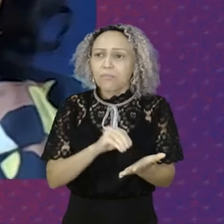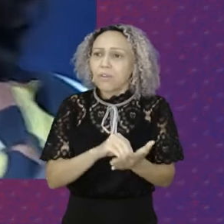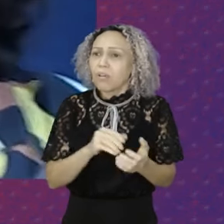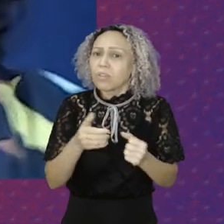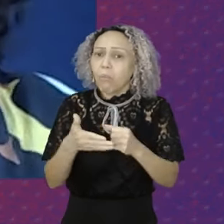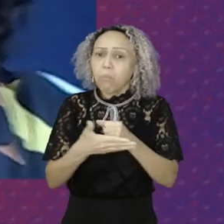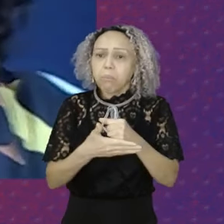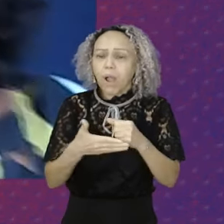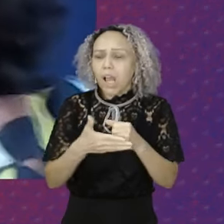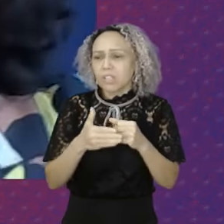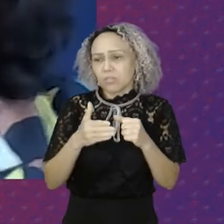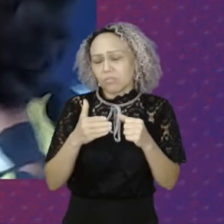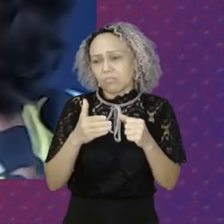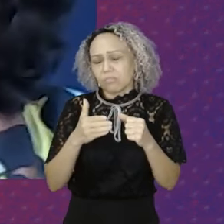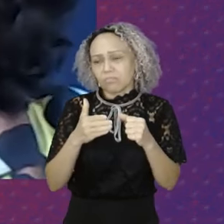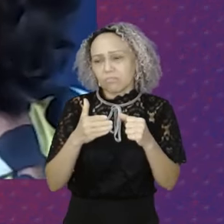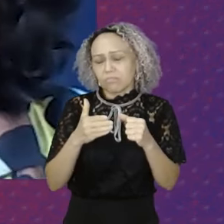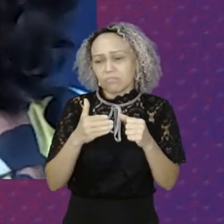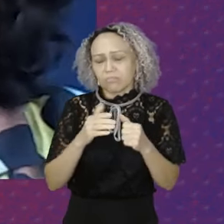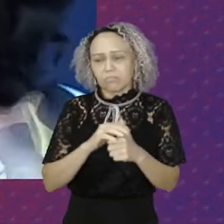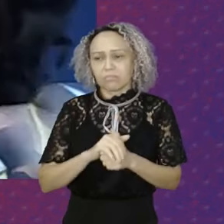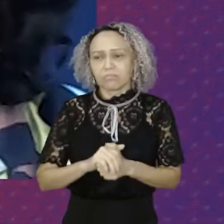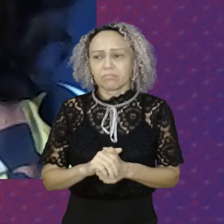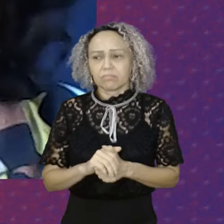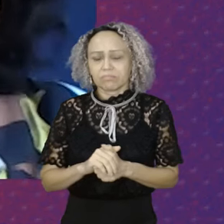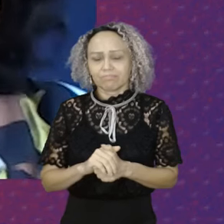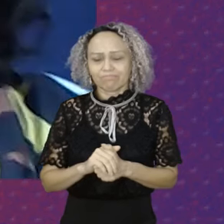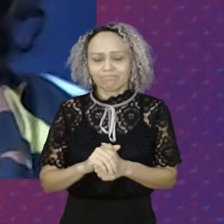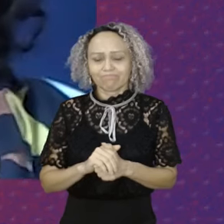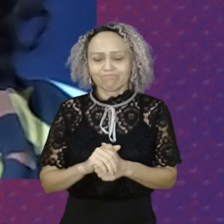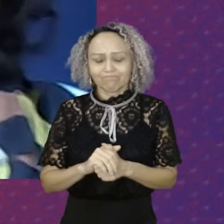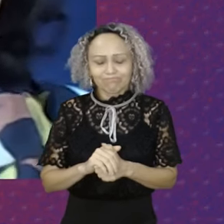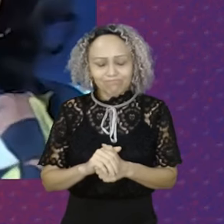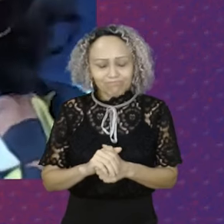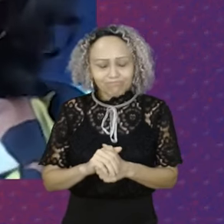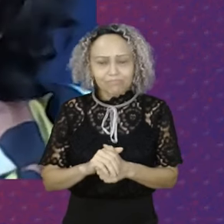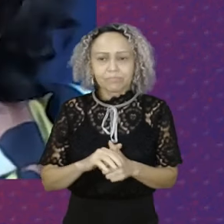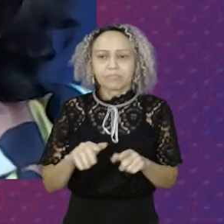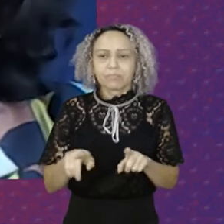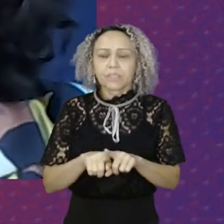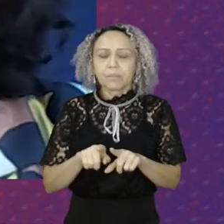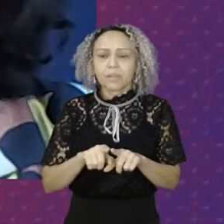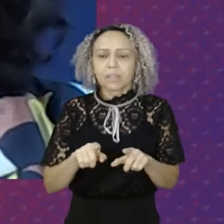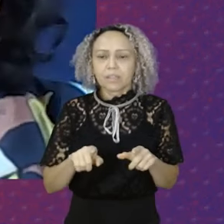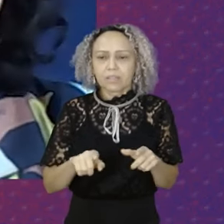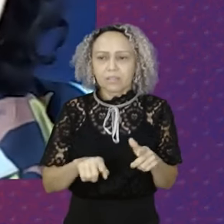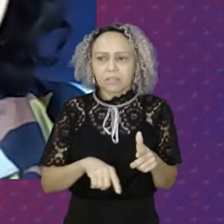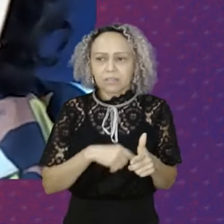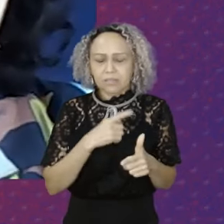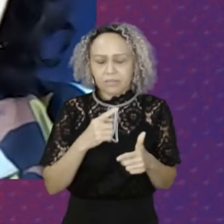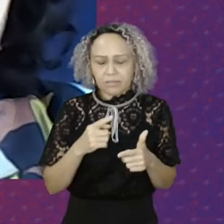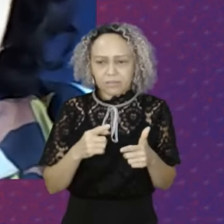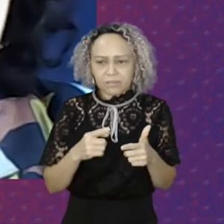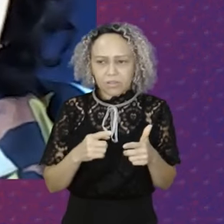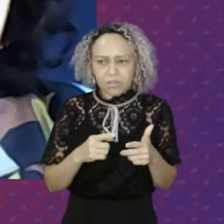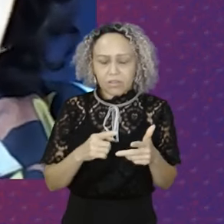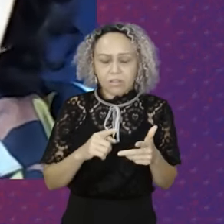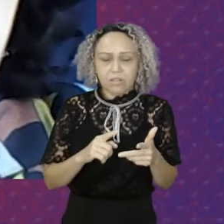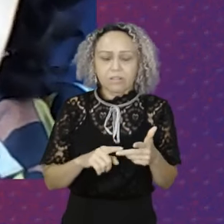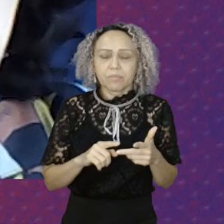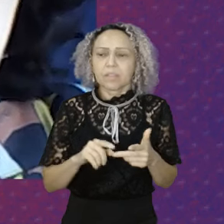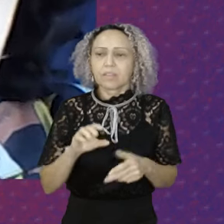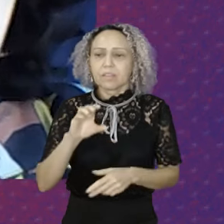Outra questão É Que avança Né Nesse pacote Que o presidente Colocou É cota